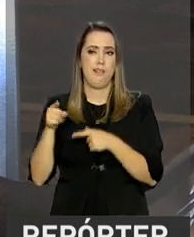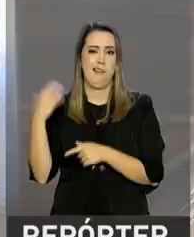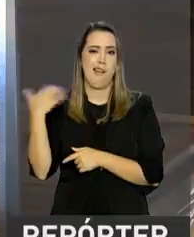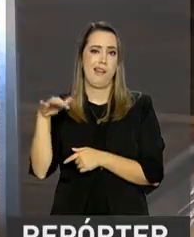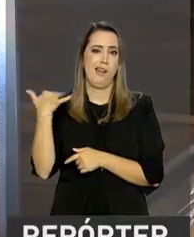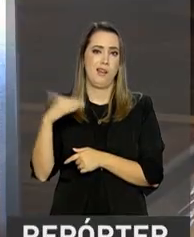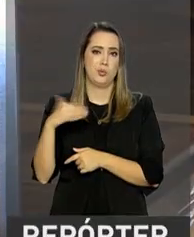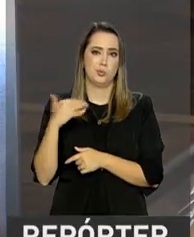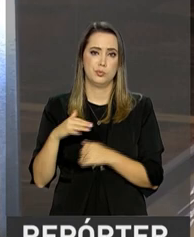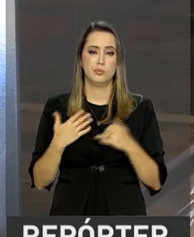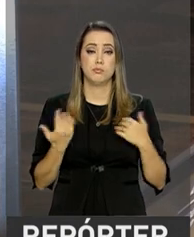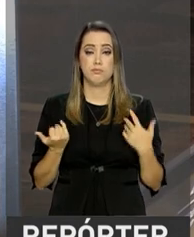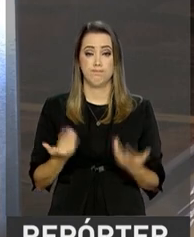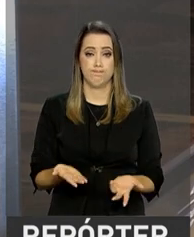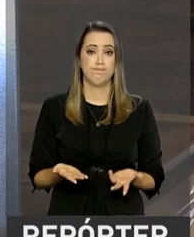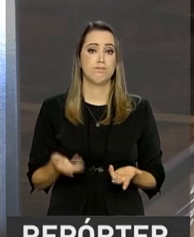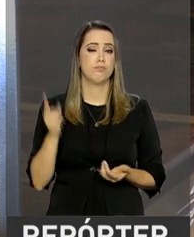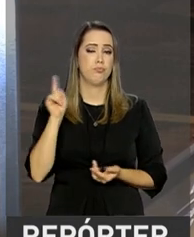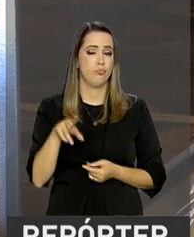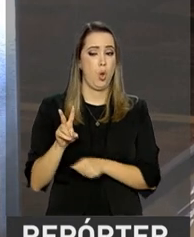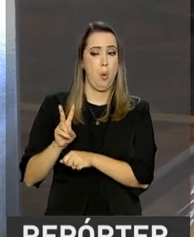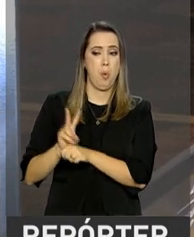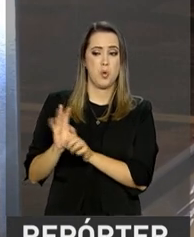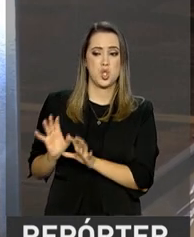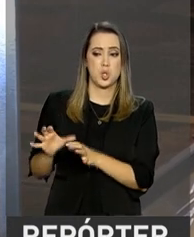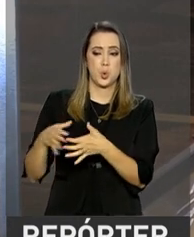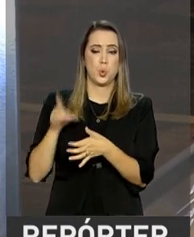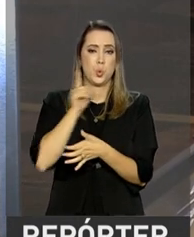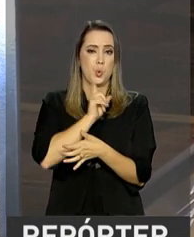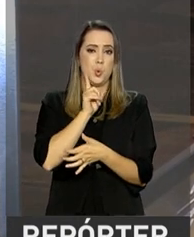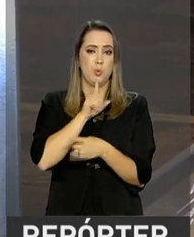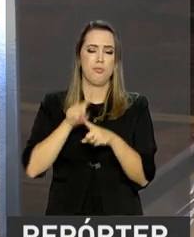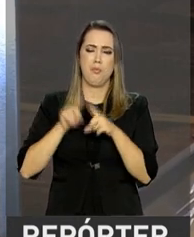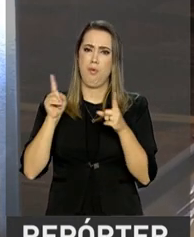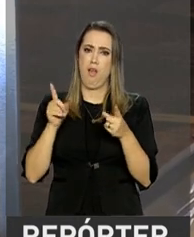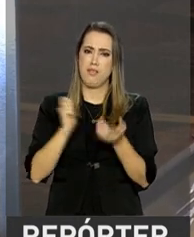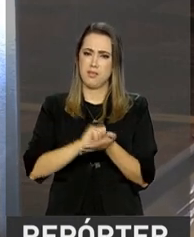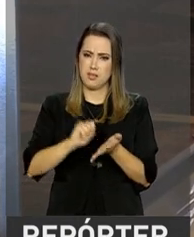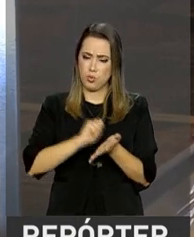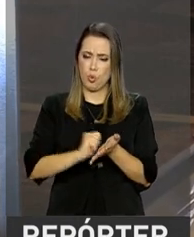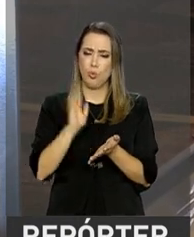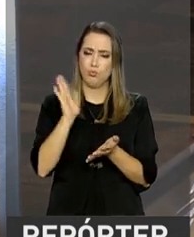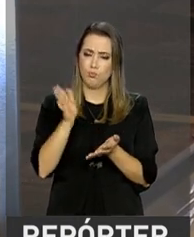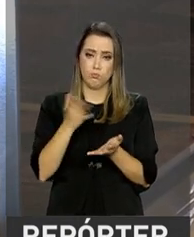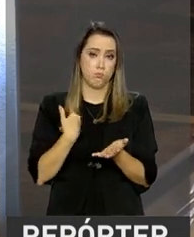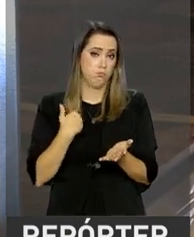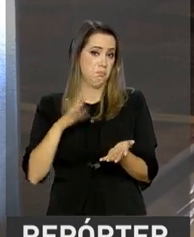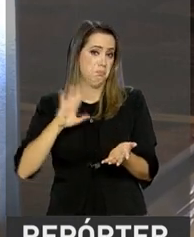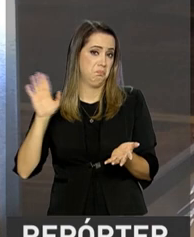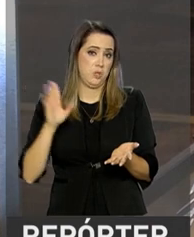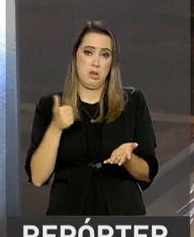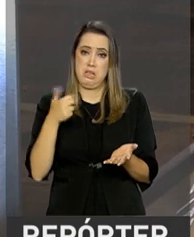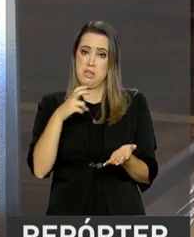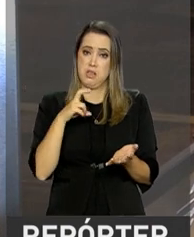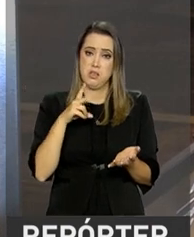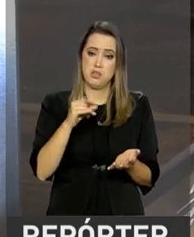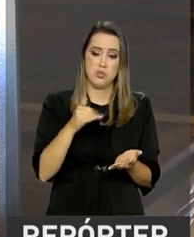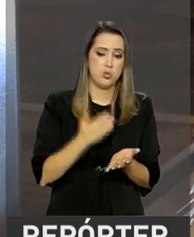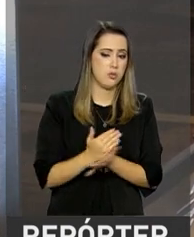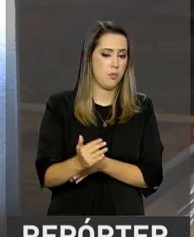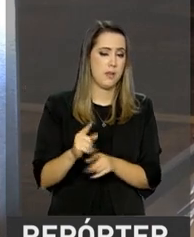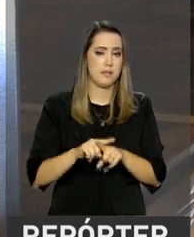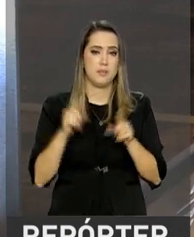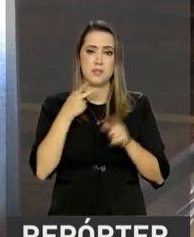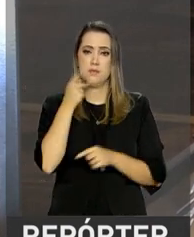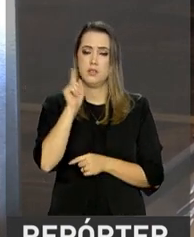caro. É uma atitude protecionista. Agora, o governo americano assinou isso. Hoje, certo, vai valer daqui 15 dias, tudo bem. Mas eles